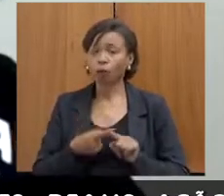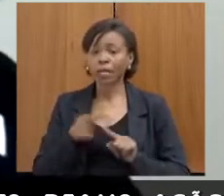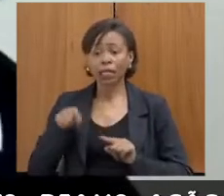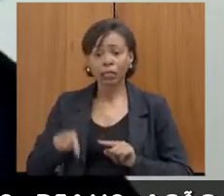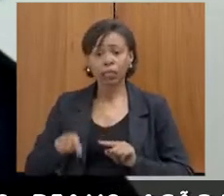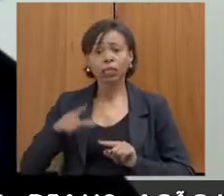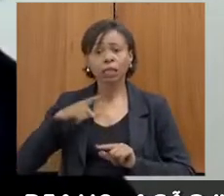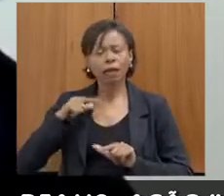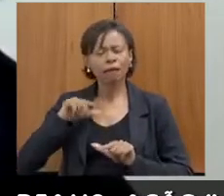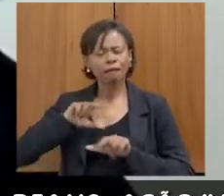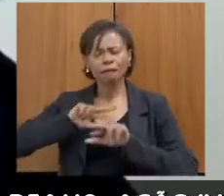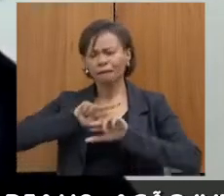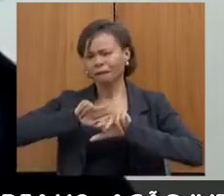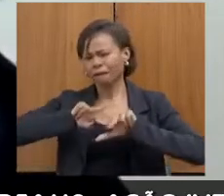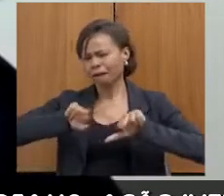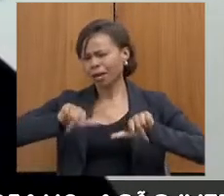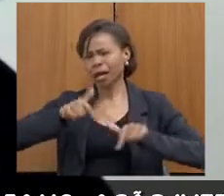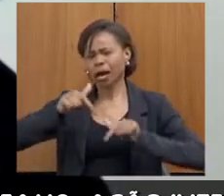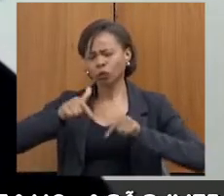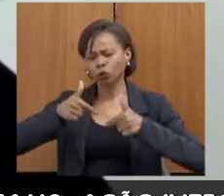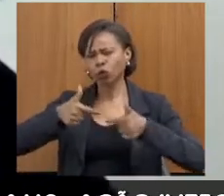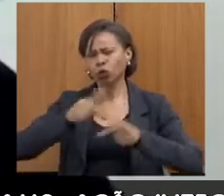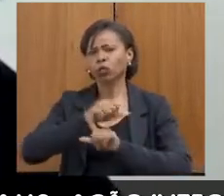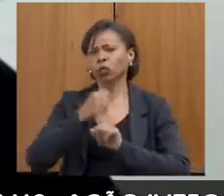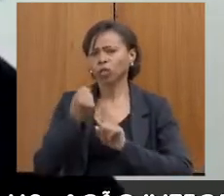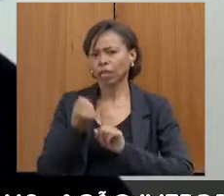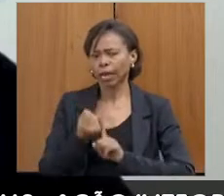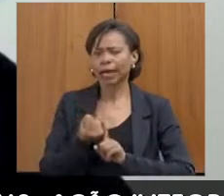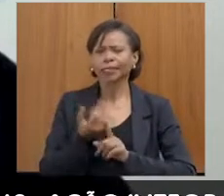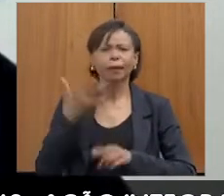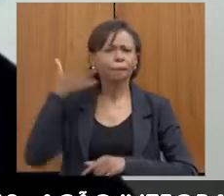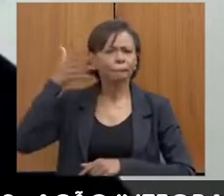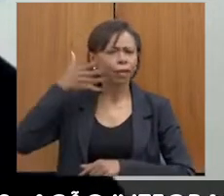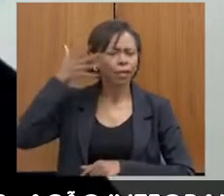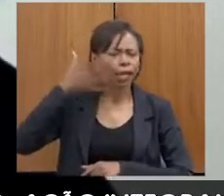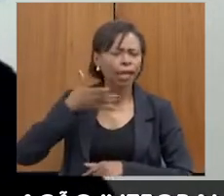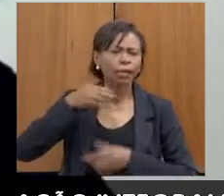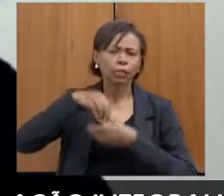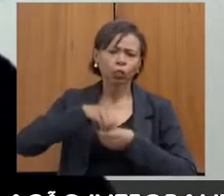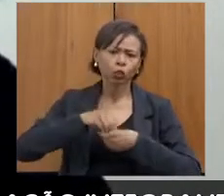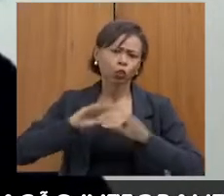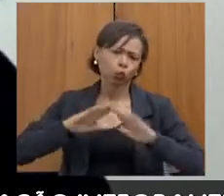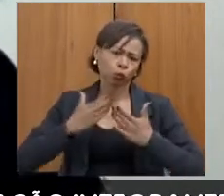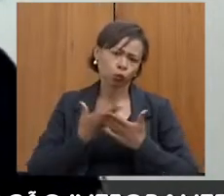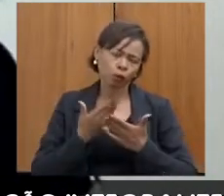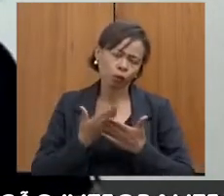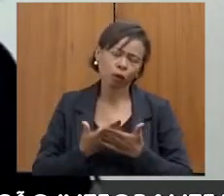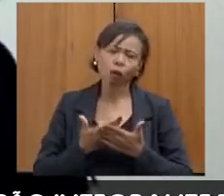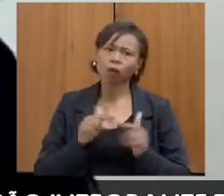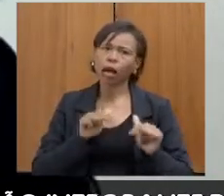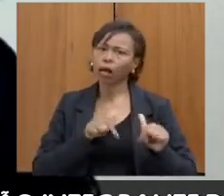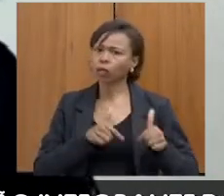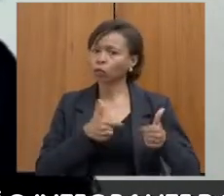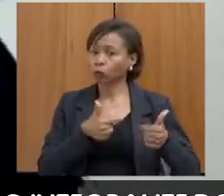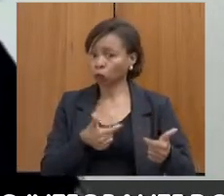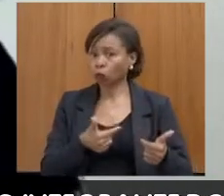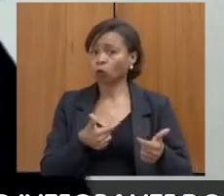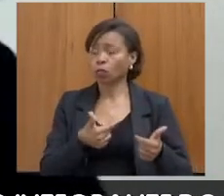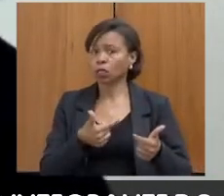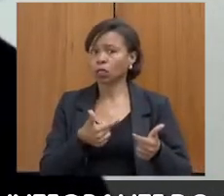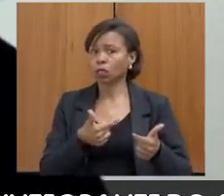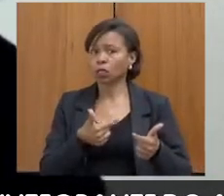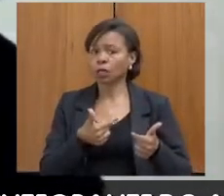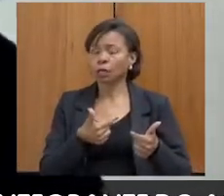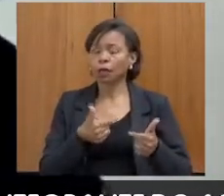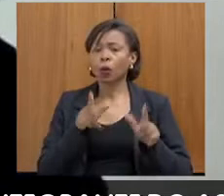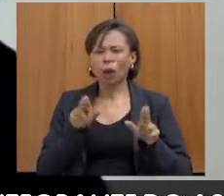aqui, estamos engajados em palestras, em escolas, atividades extras igual a doutora já citou na